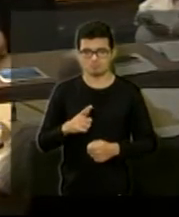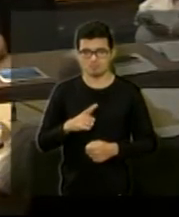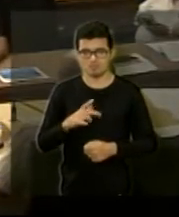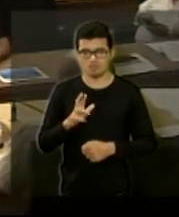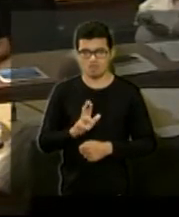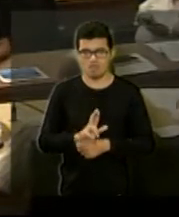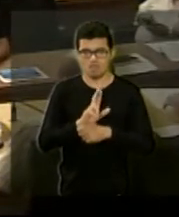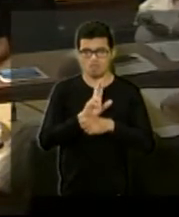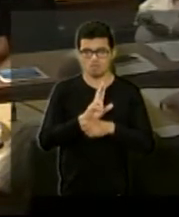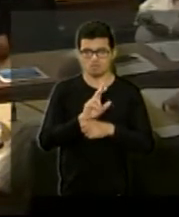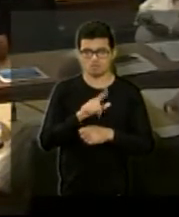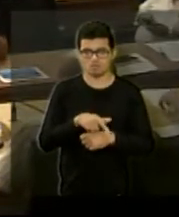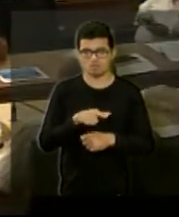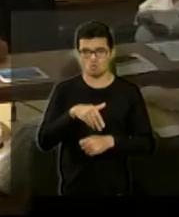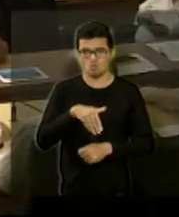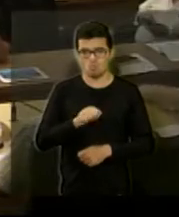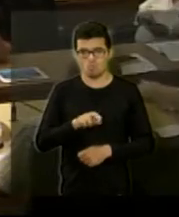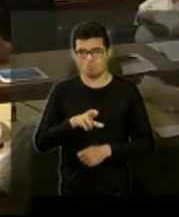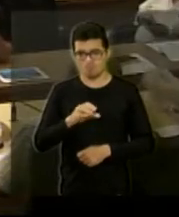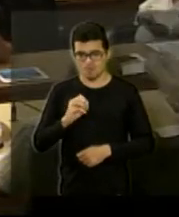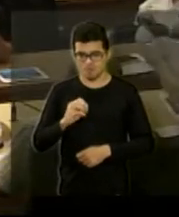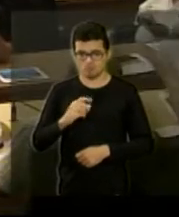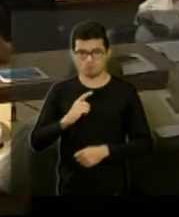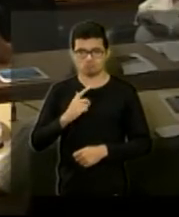Marcos Daniel, que não pôde estar presente.